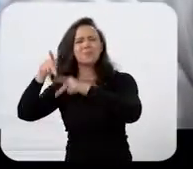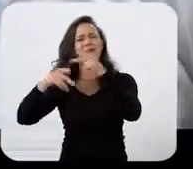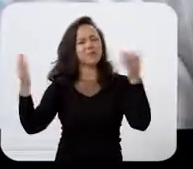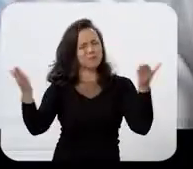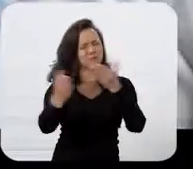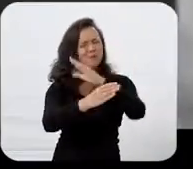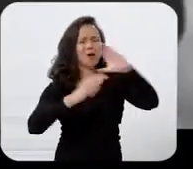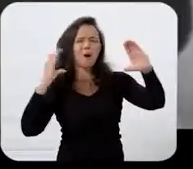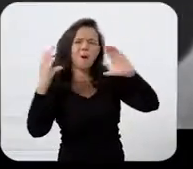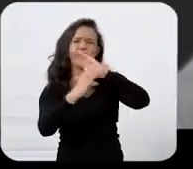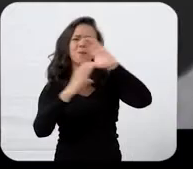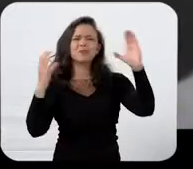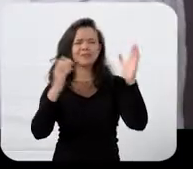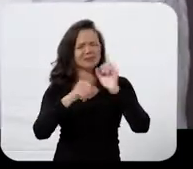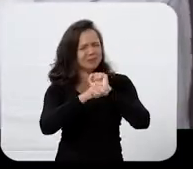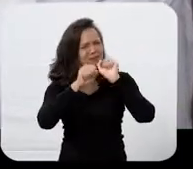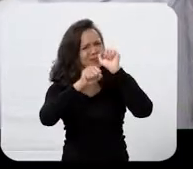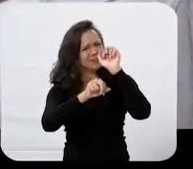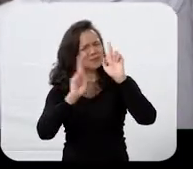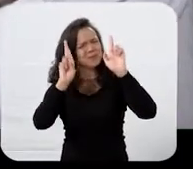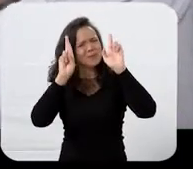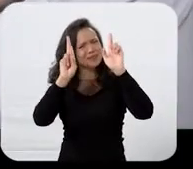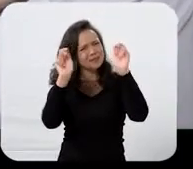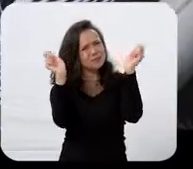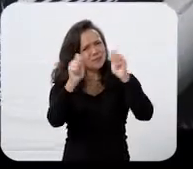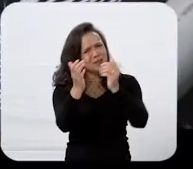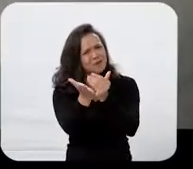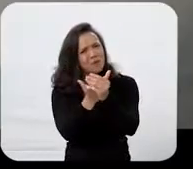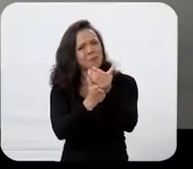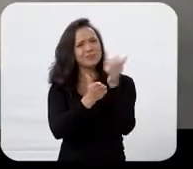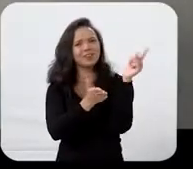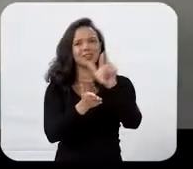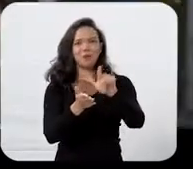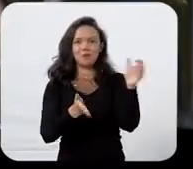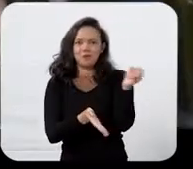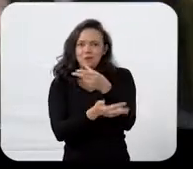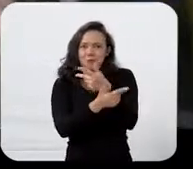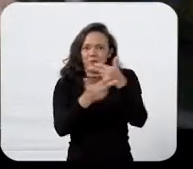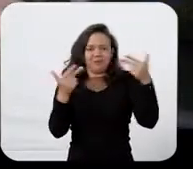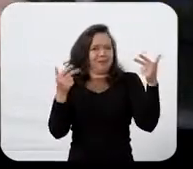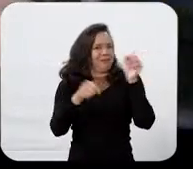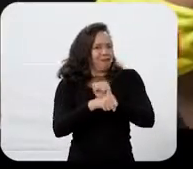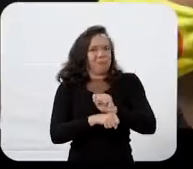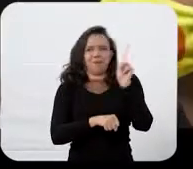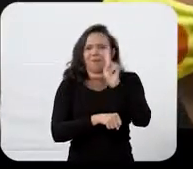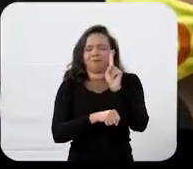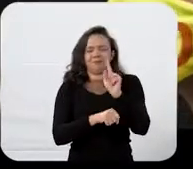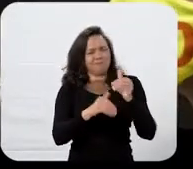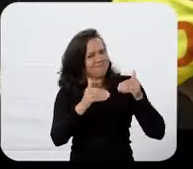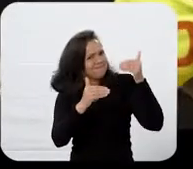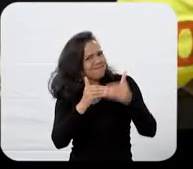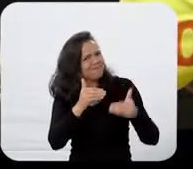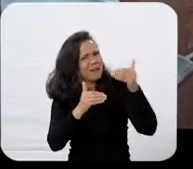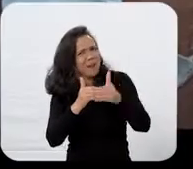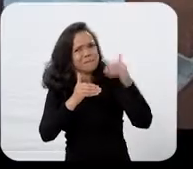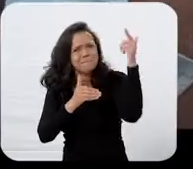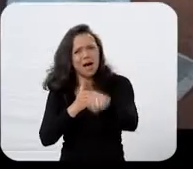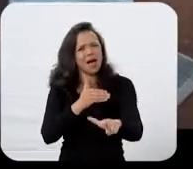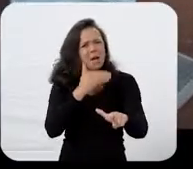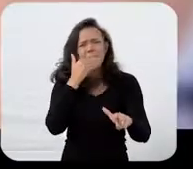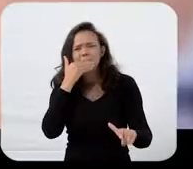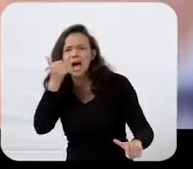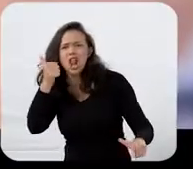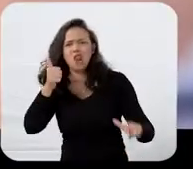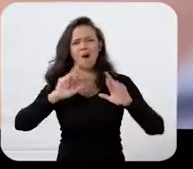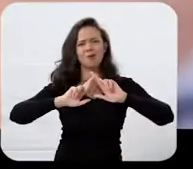se entendem. Na esperança de que é possível começar de novo. E o novo não espera. Pra fazer mais, fazer